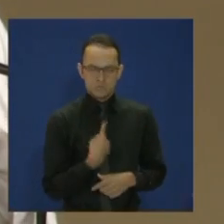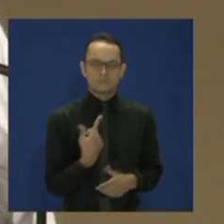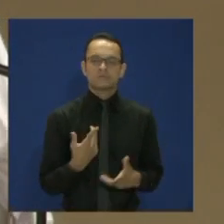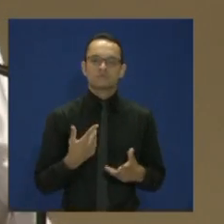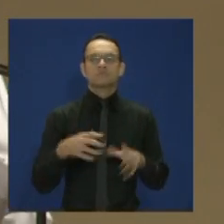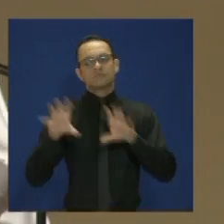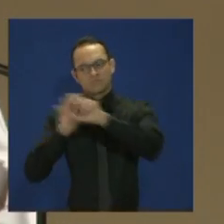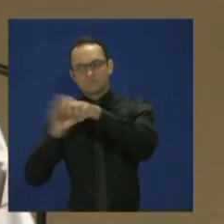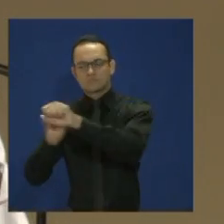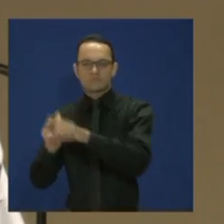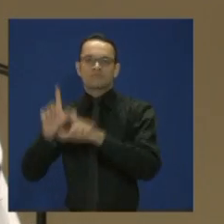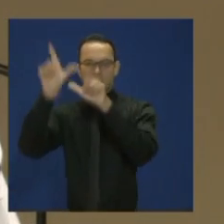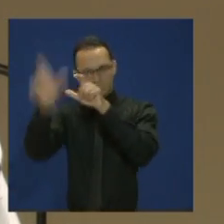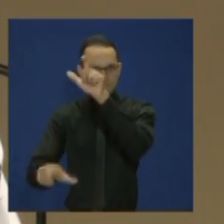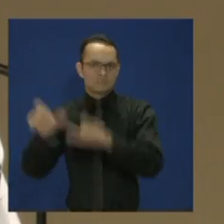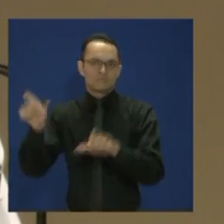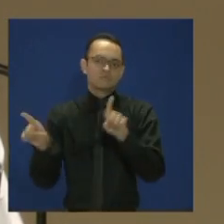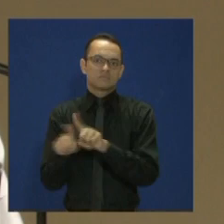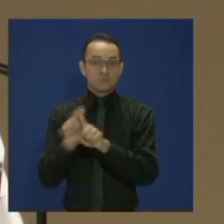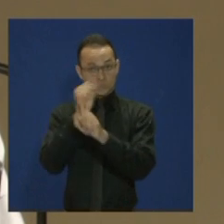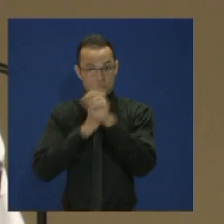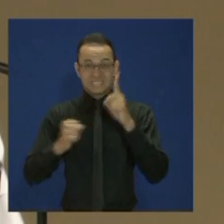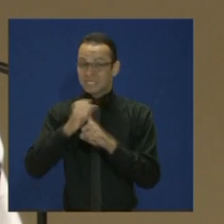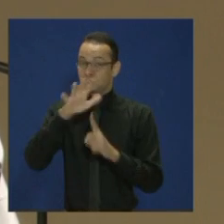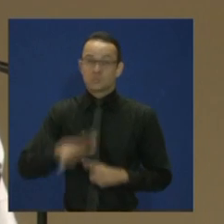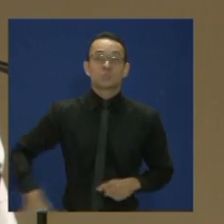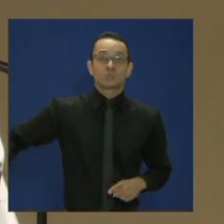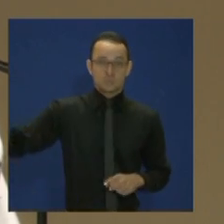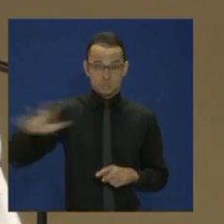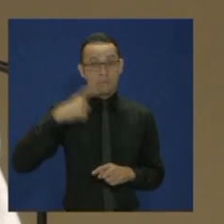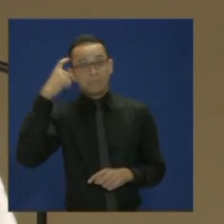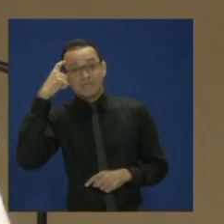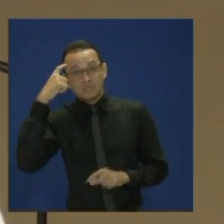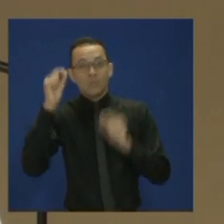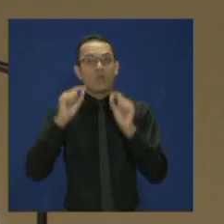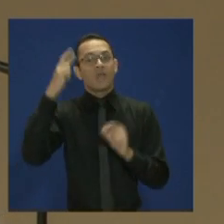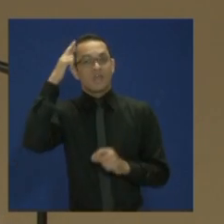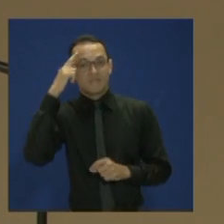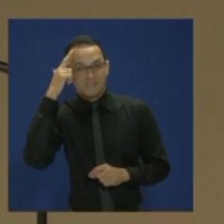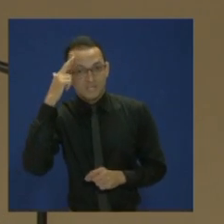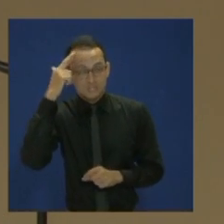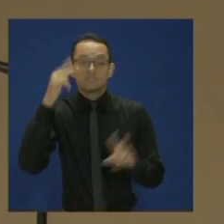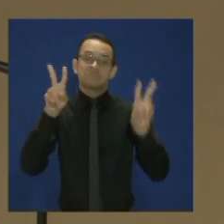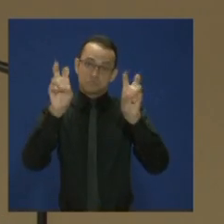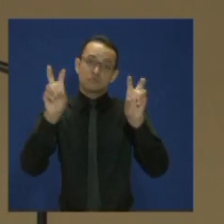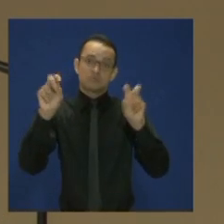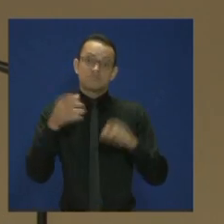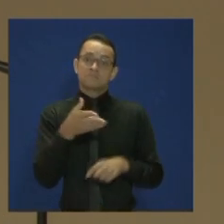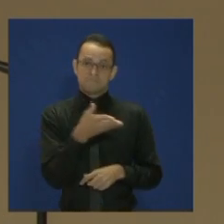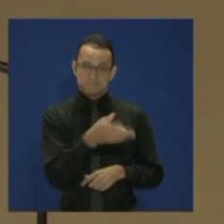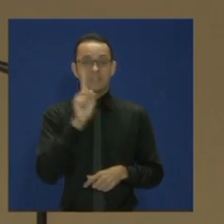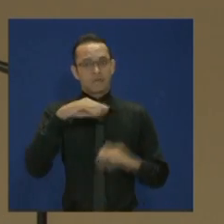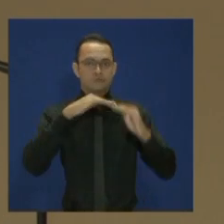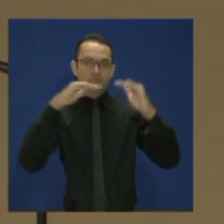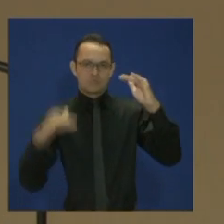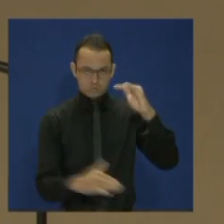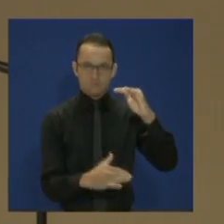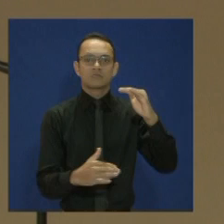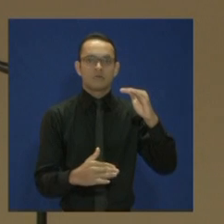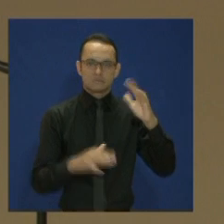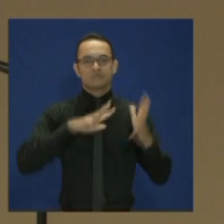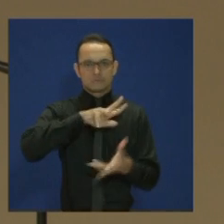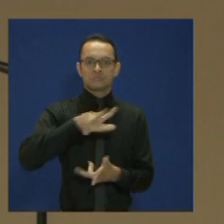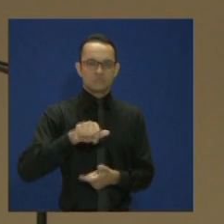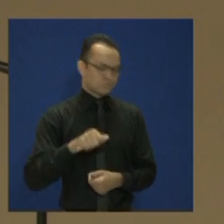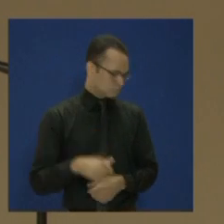formandos, a todos nós, a sociedade como um todo, pensar e refletir sobre a enorme desigualdade que existe no